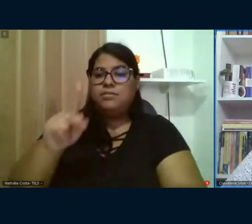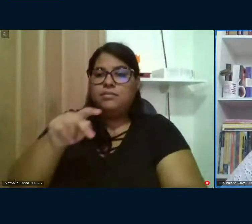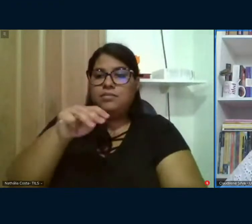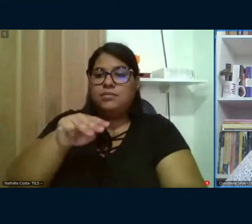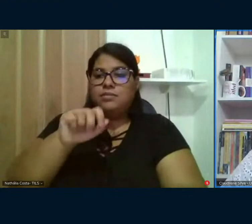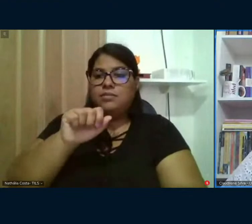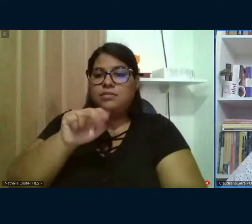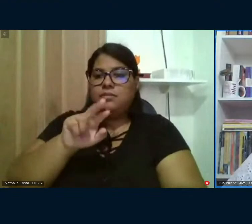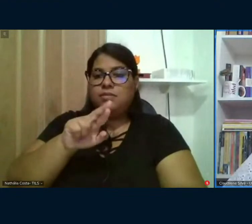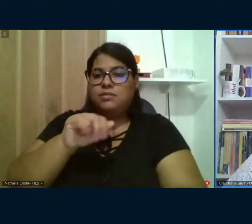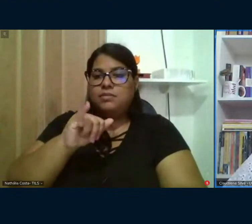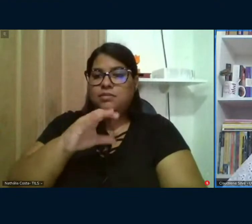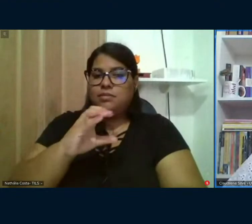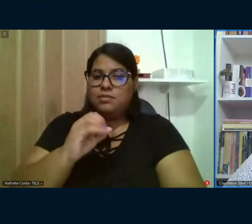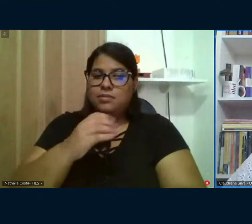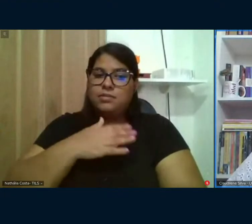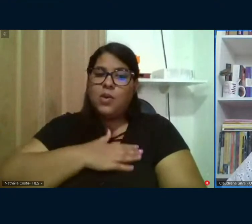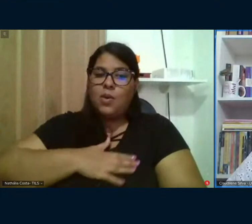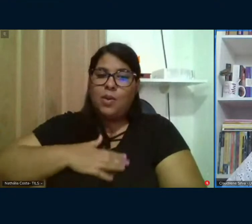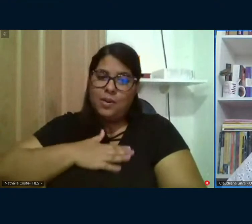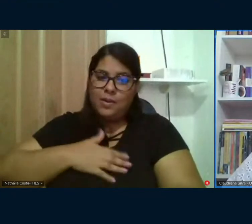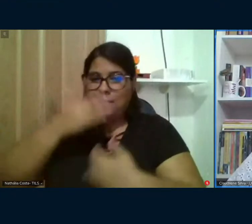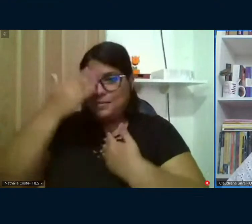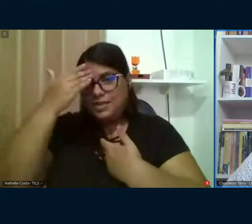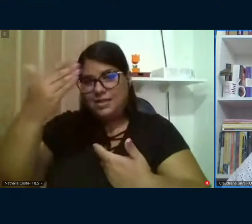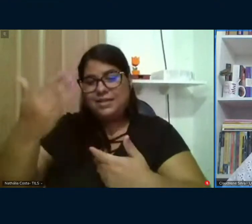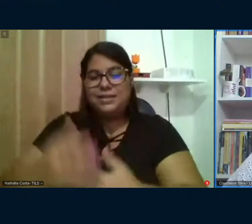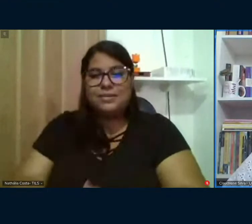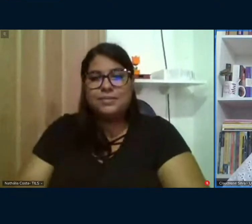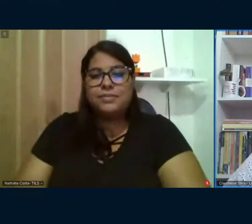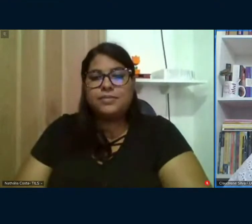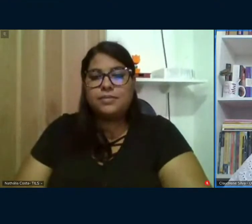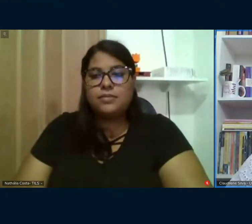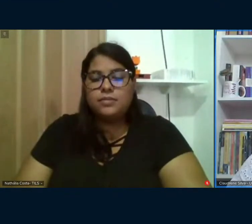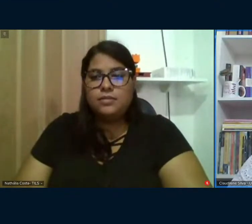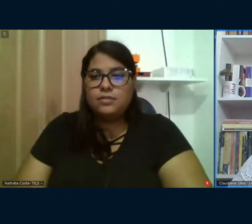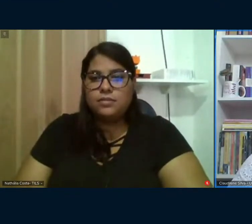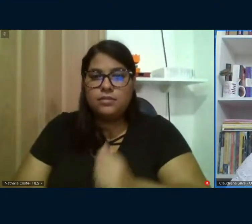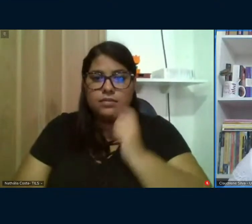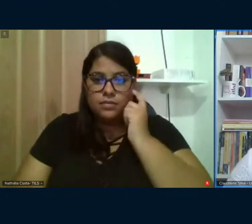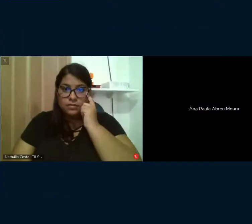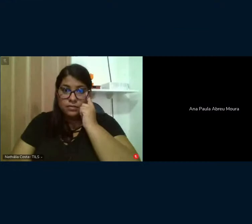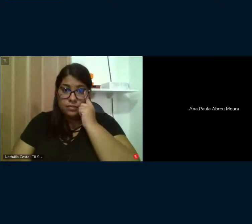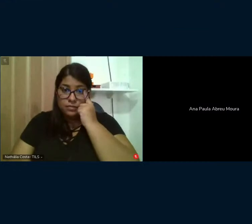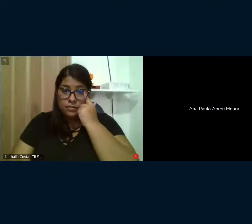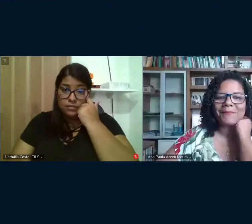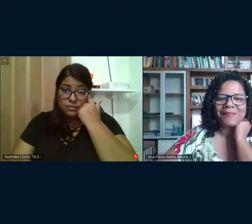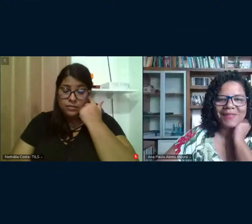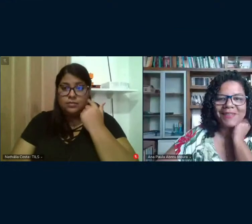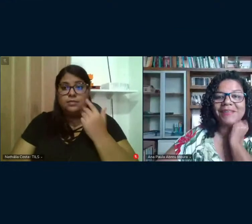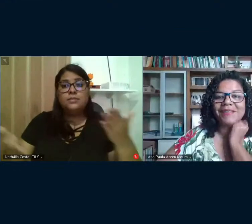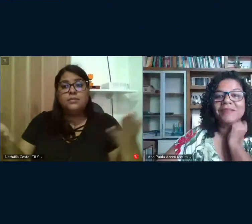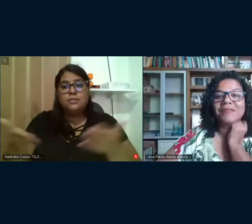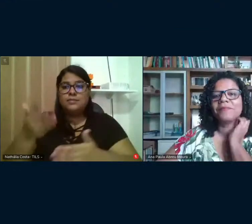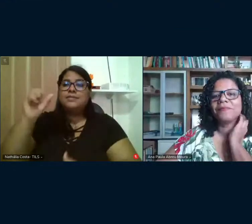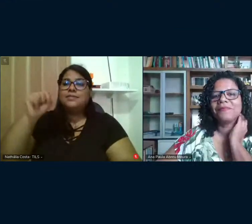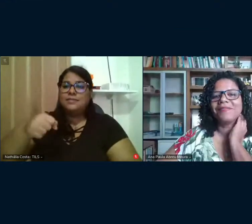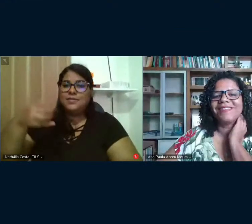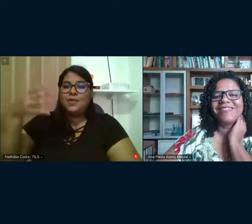Fagundi. Obrigada, querida. O próximo livro, então, agora sim,